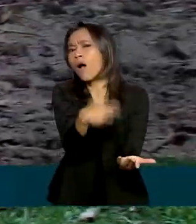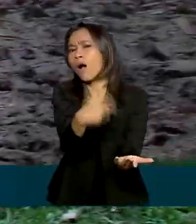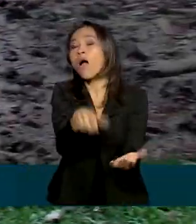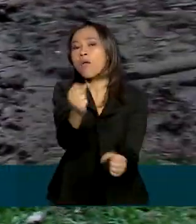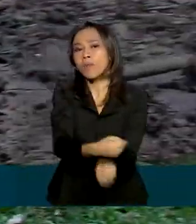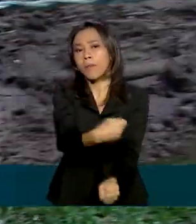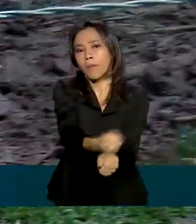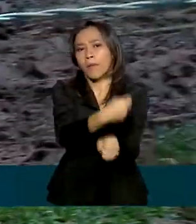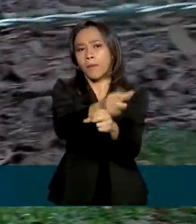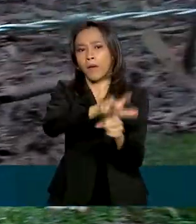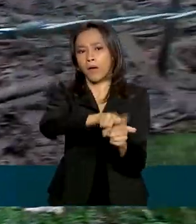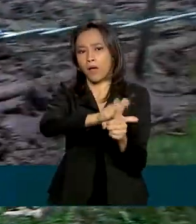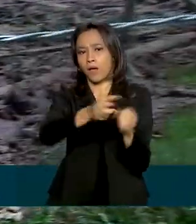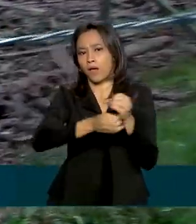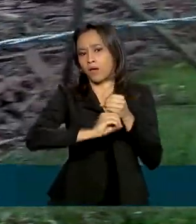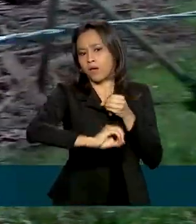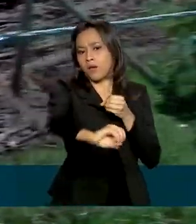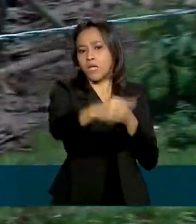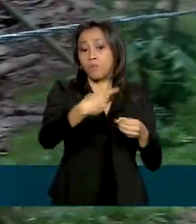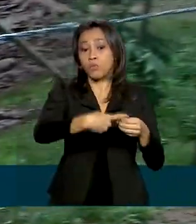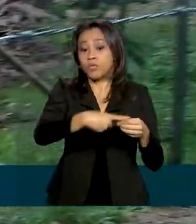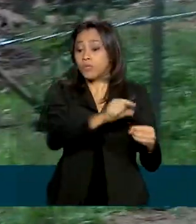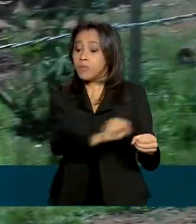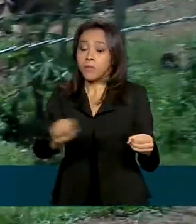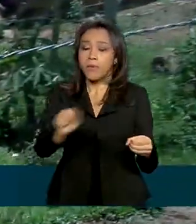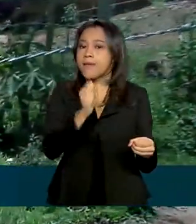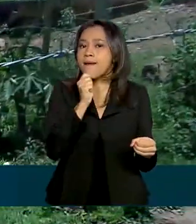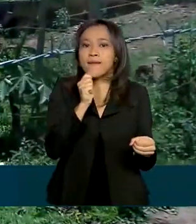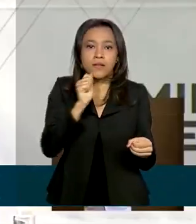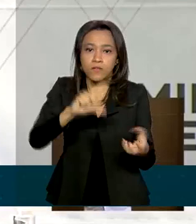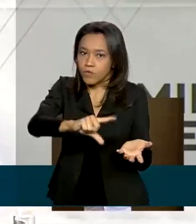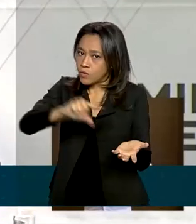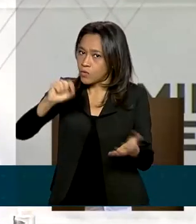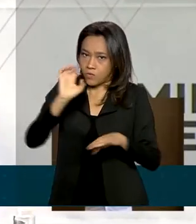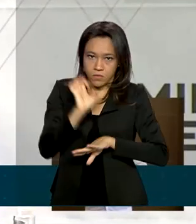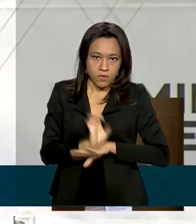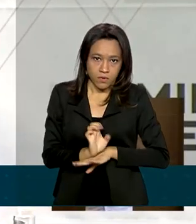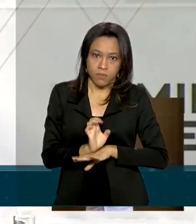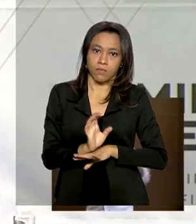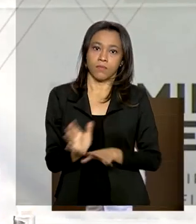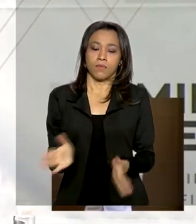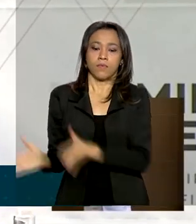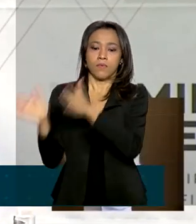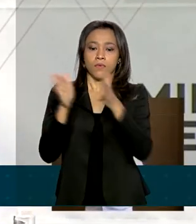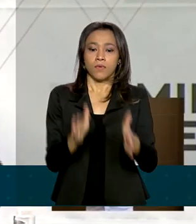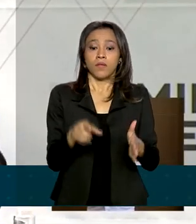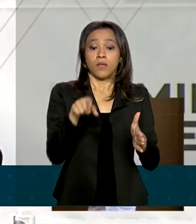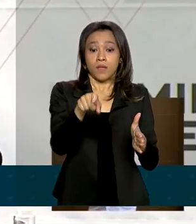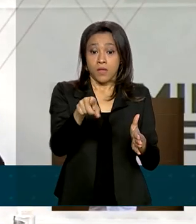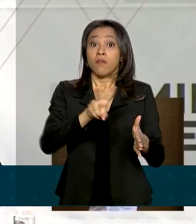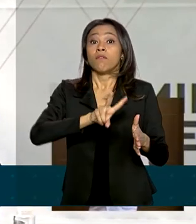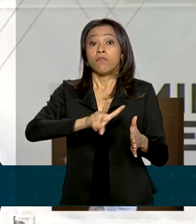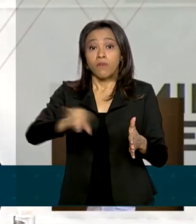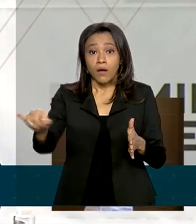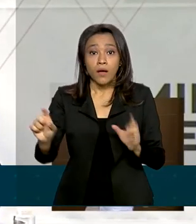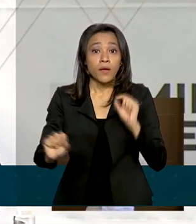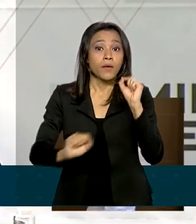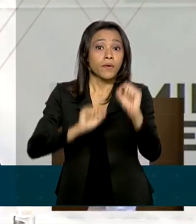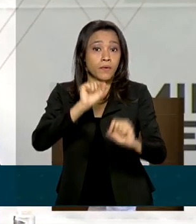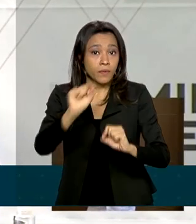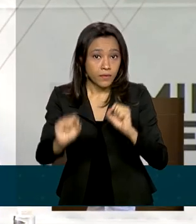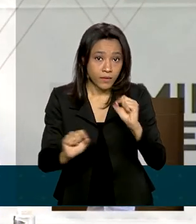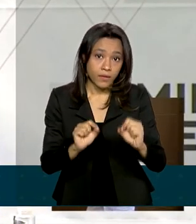obras de saneamento em municípios a serem definidos pelo Estado. Isso vai arrumar os parques, deixar em